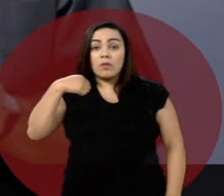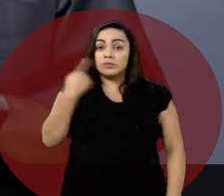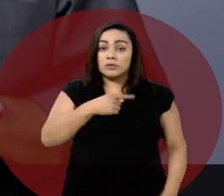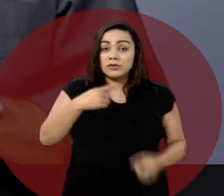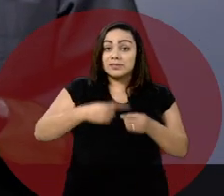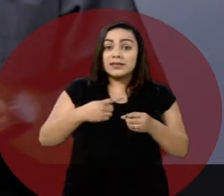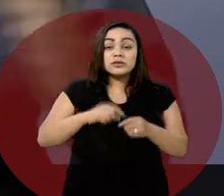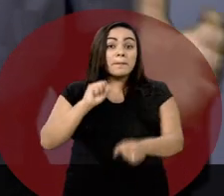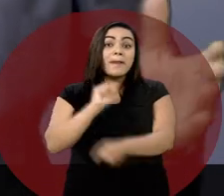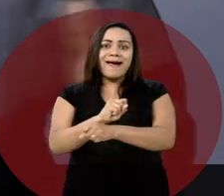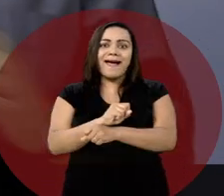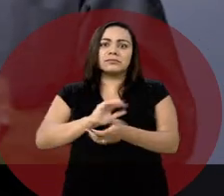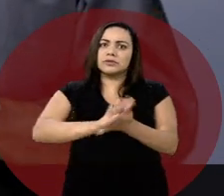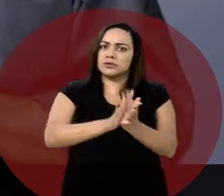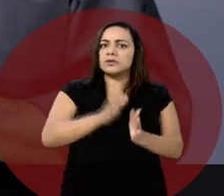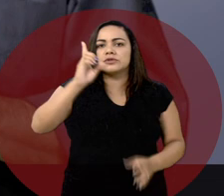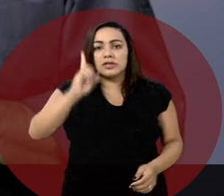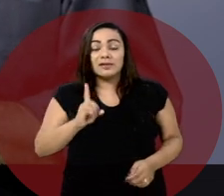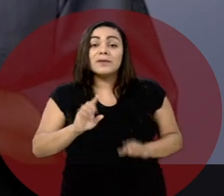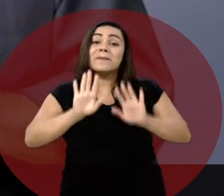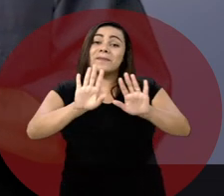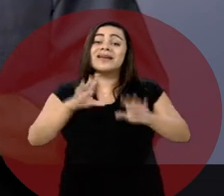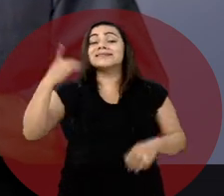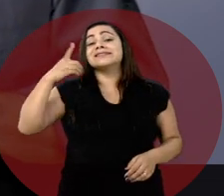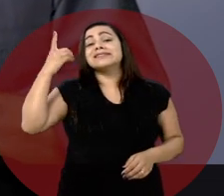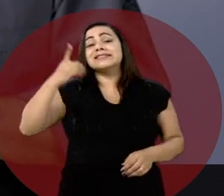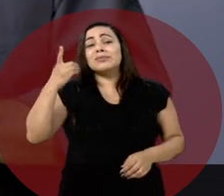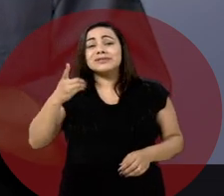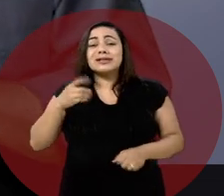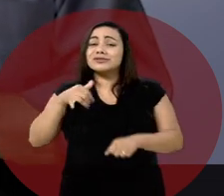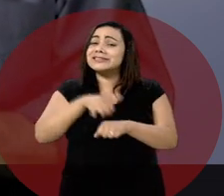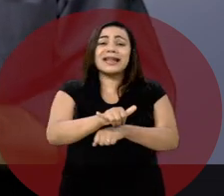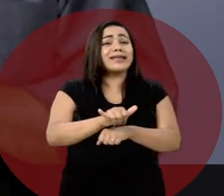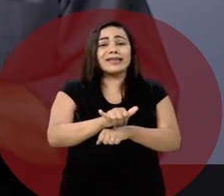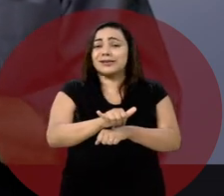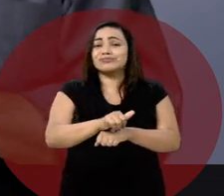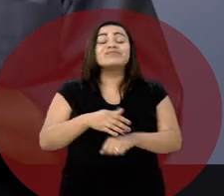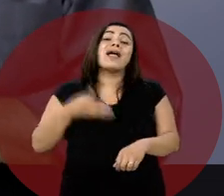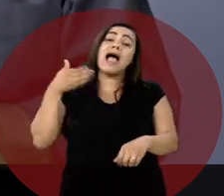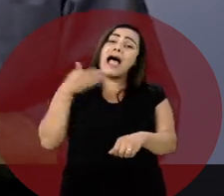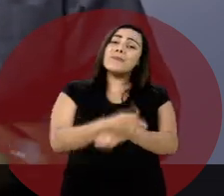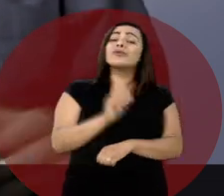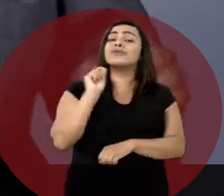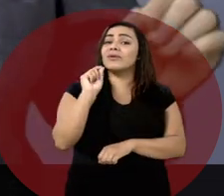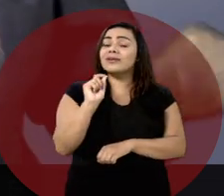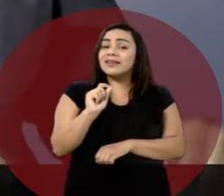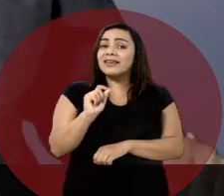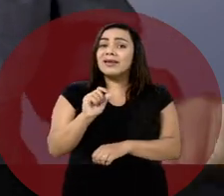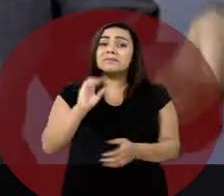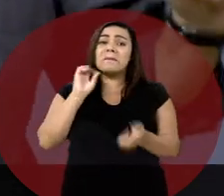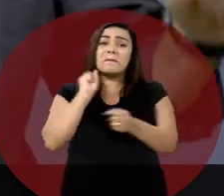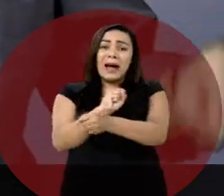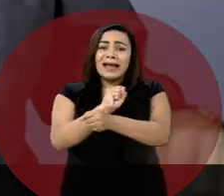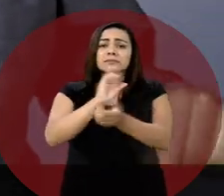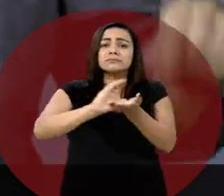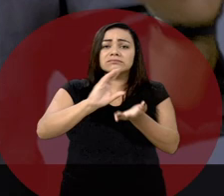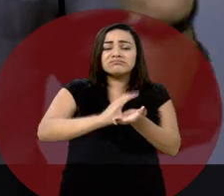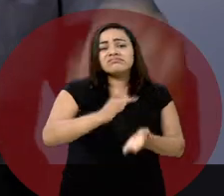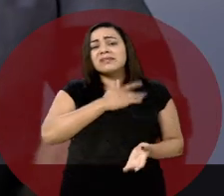conter a retirada de direitos. Porém, nossos deputados traíram os trabalhadores e aprovaram o congelamento de verbas para saúde,